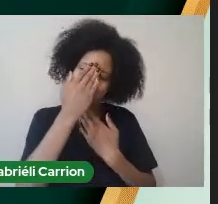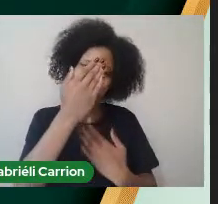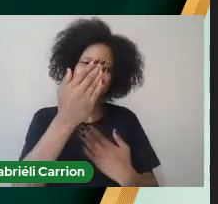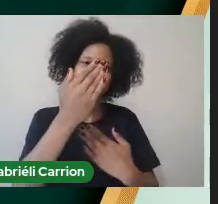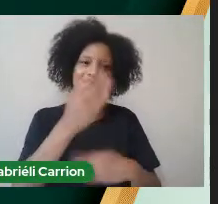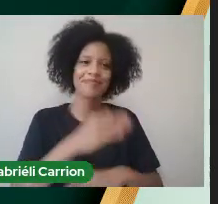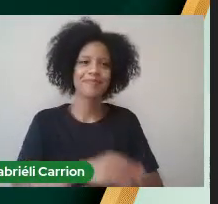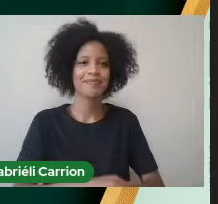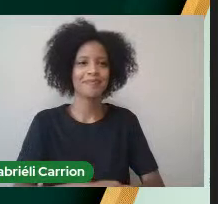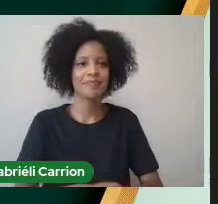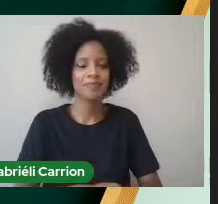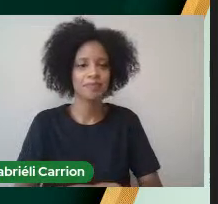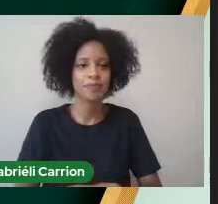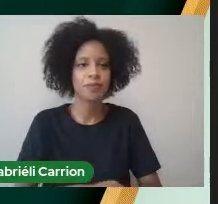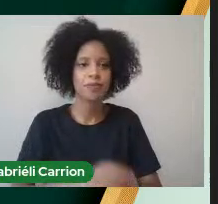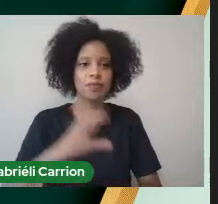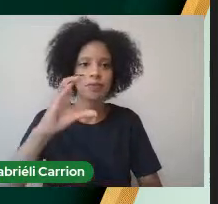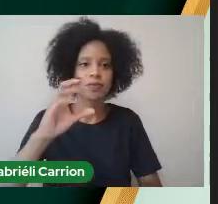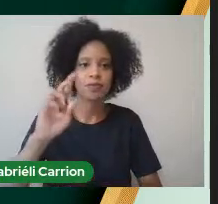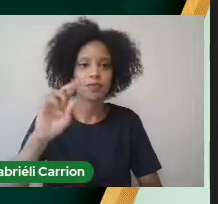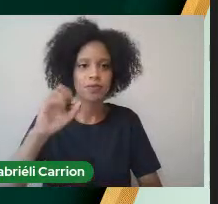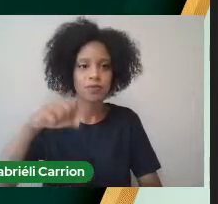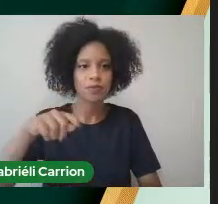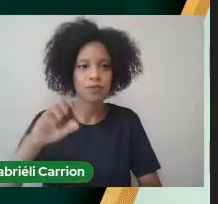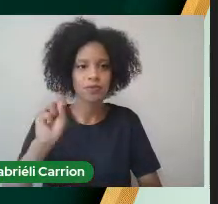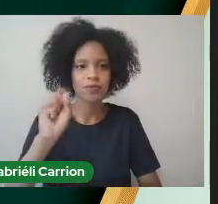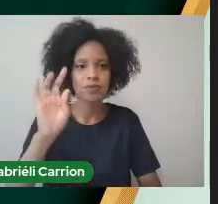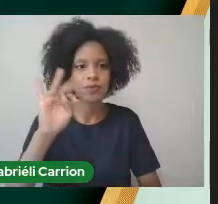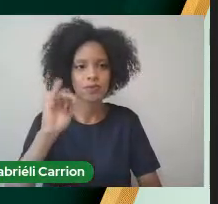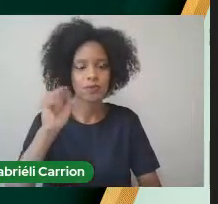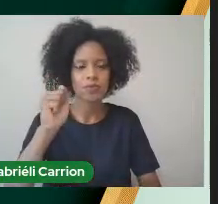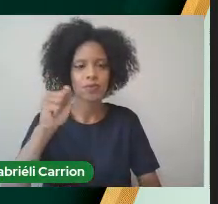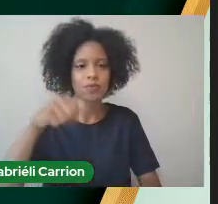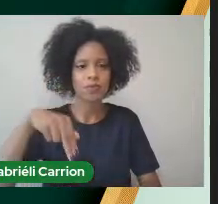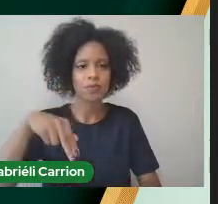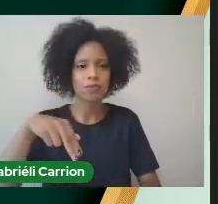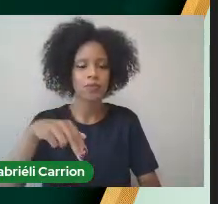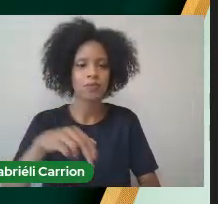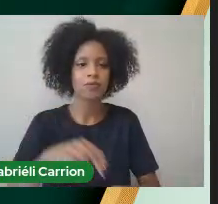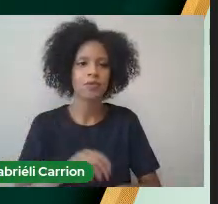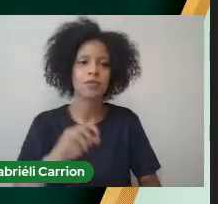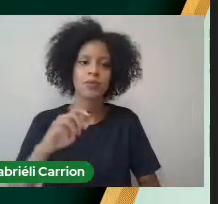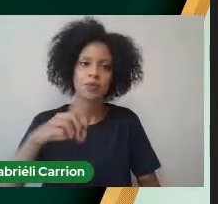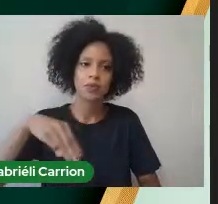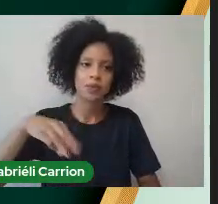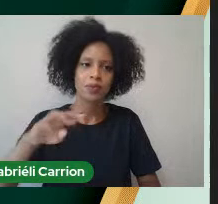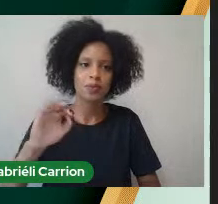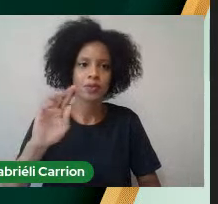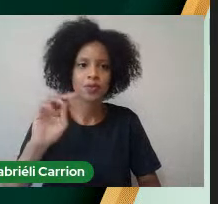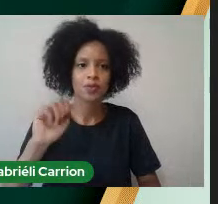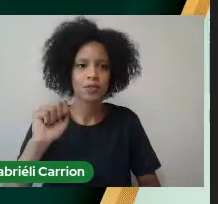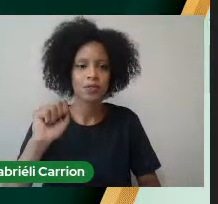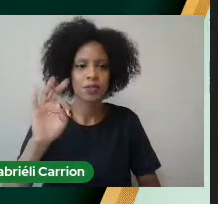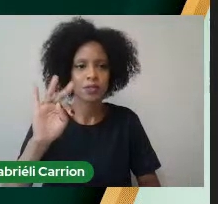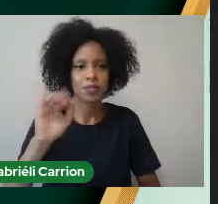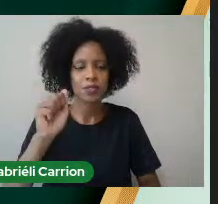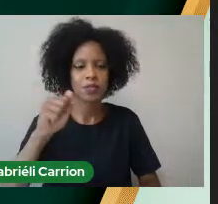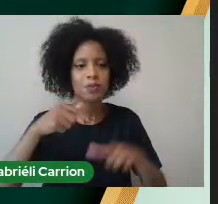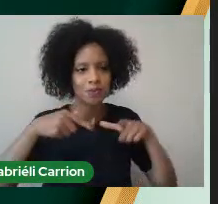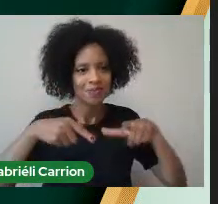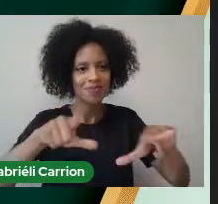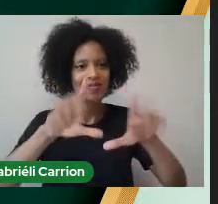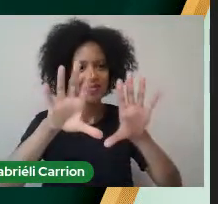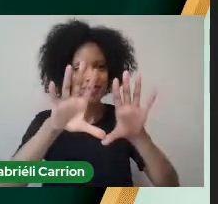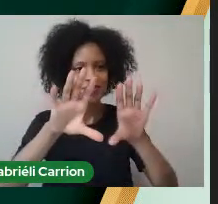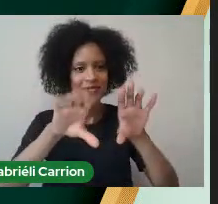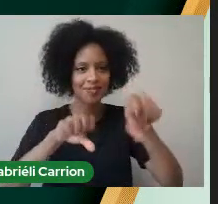Mirtes Betânia Lopes Siqueira Mirtes Betânia Lopes Siqueira Confira o tio Grau